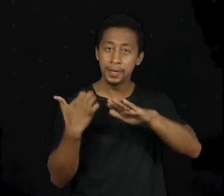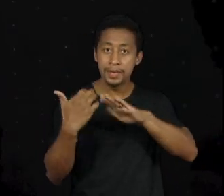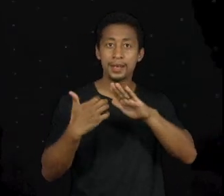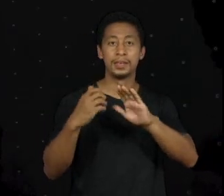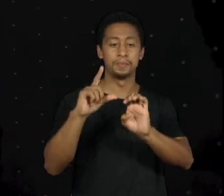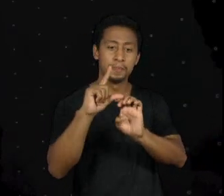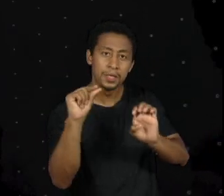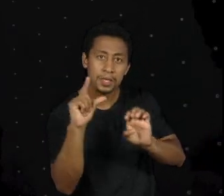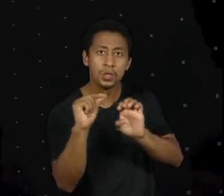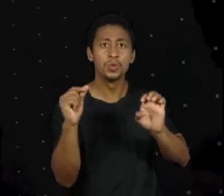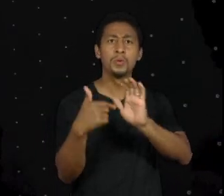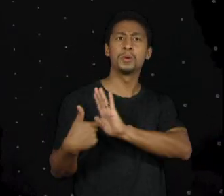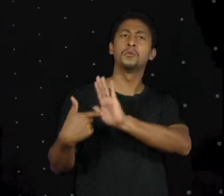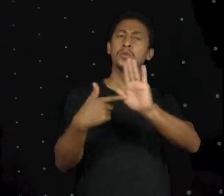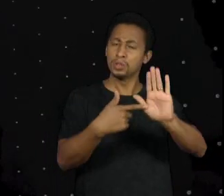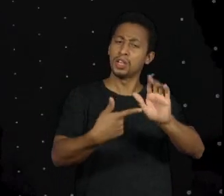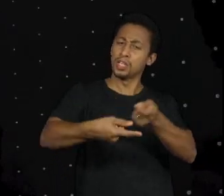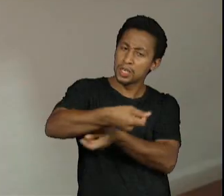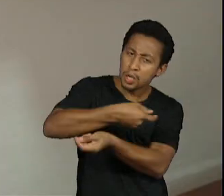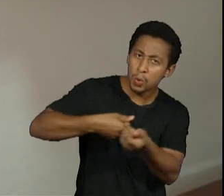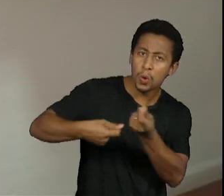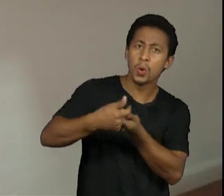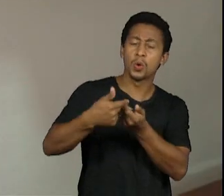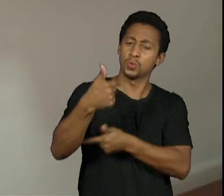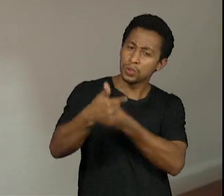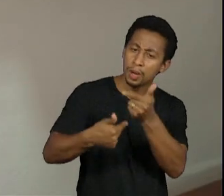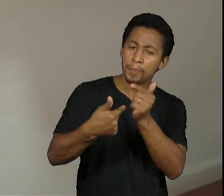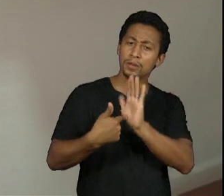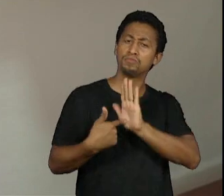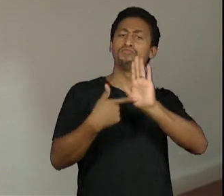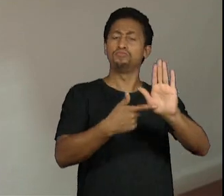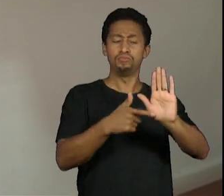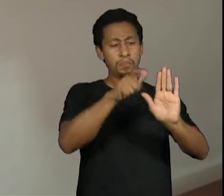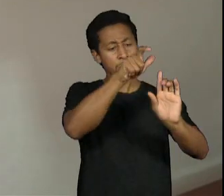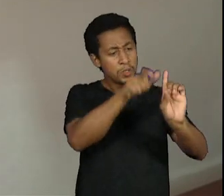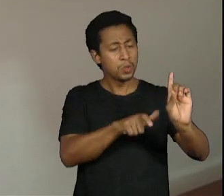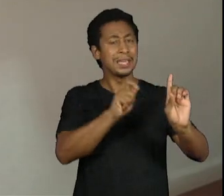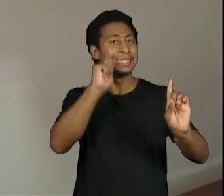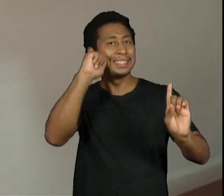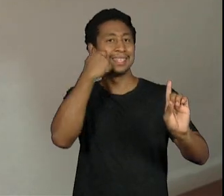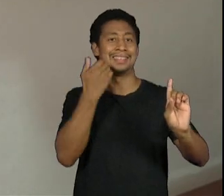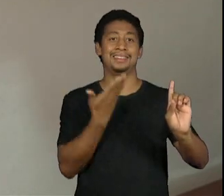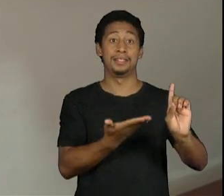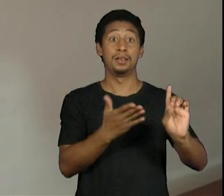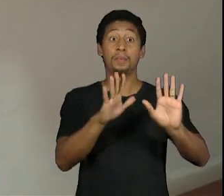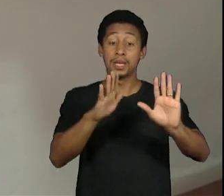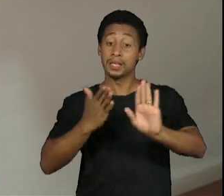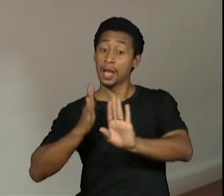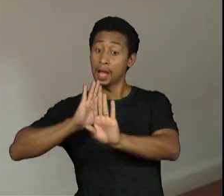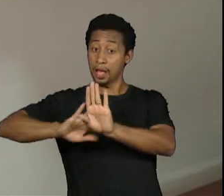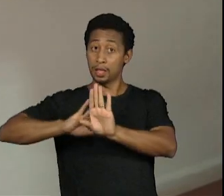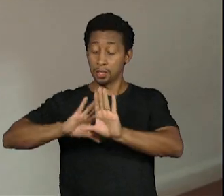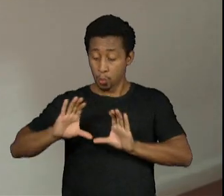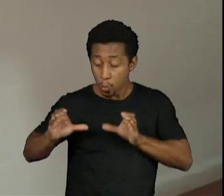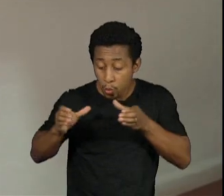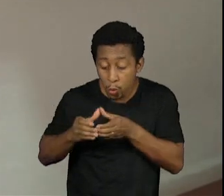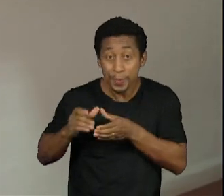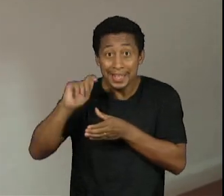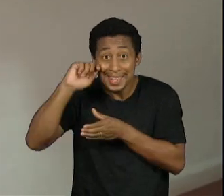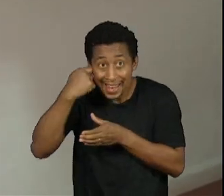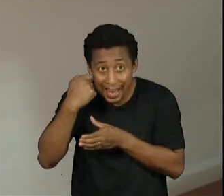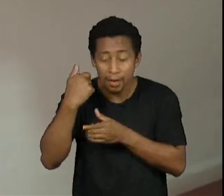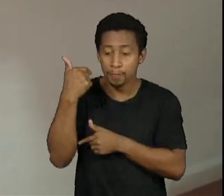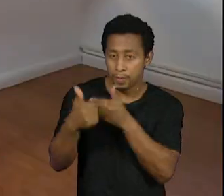negócio o seu business mesmo então tendo sim uma pessoa negra à frente tendo uma equipe hoje com uma rede de